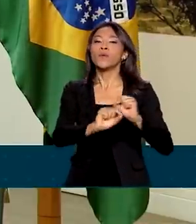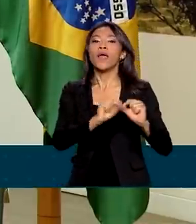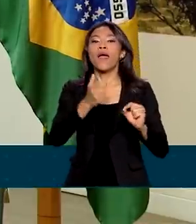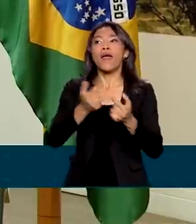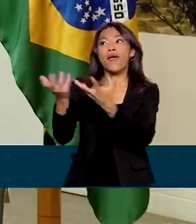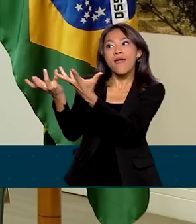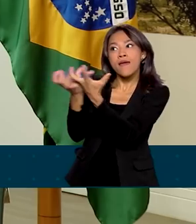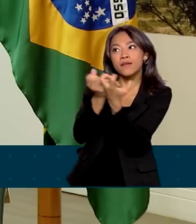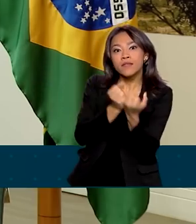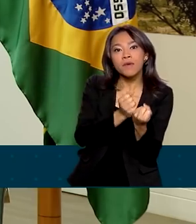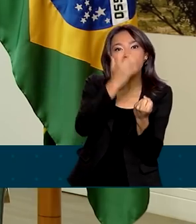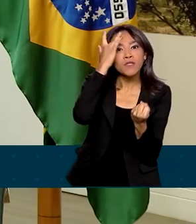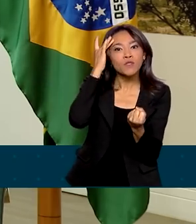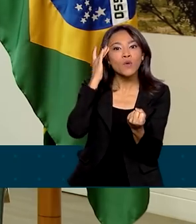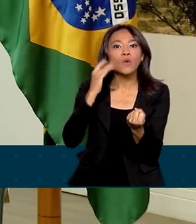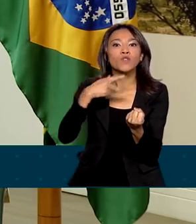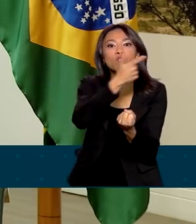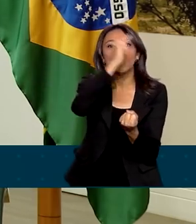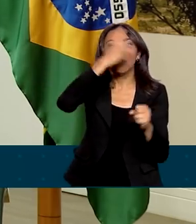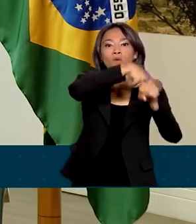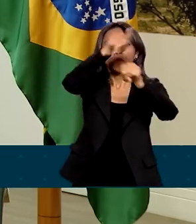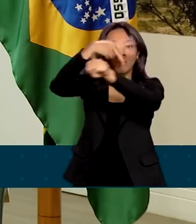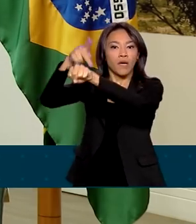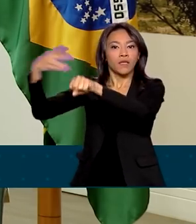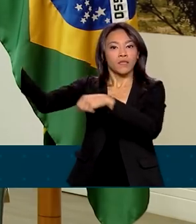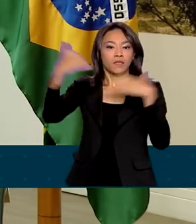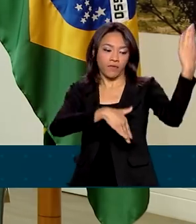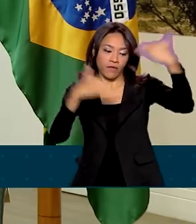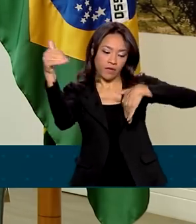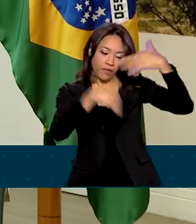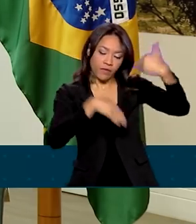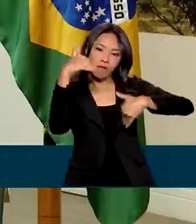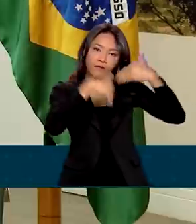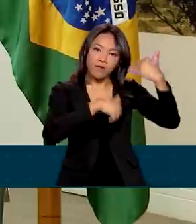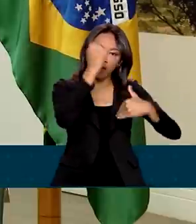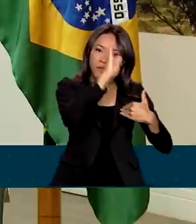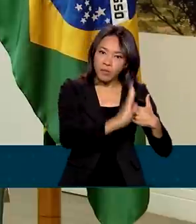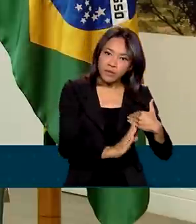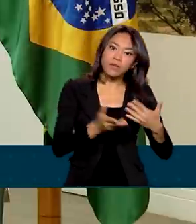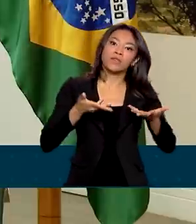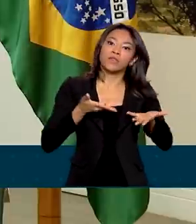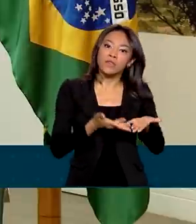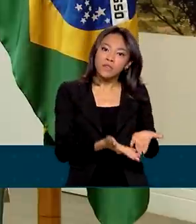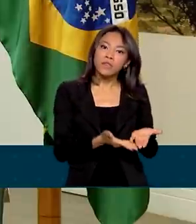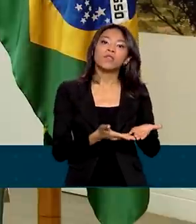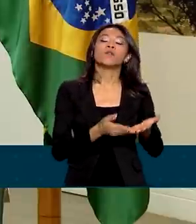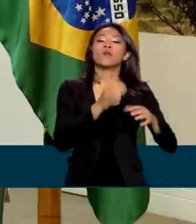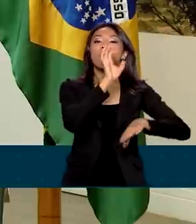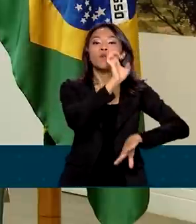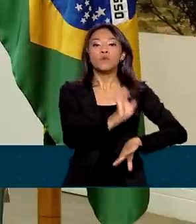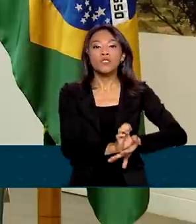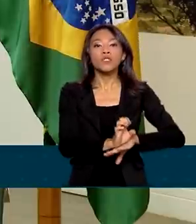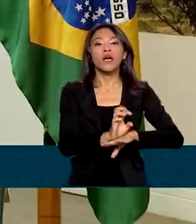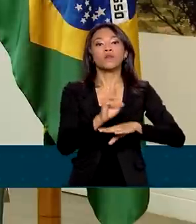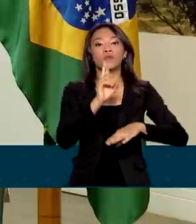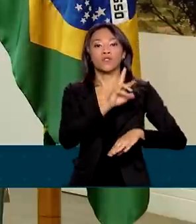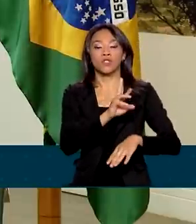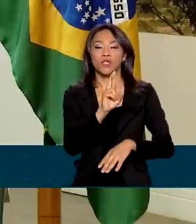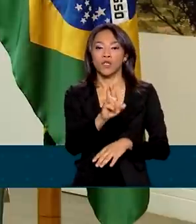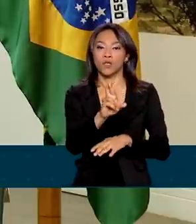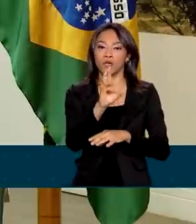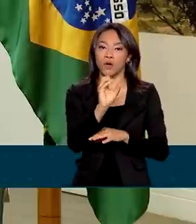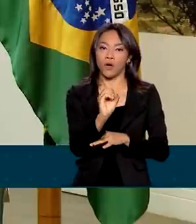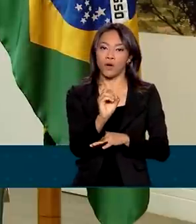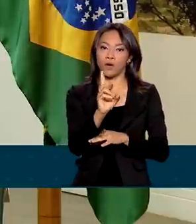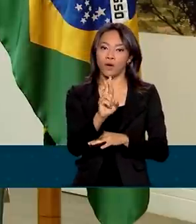que, na maioria dos casos, em especial essa operação que nós estamos desenvolvendo no estado de Roraima, em virtude